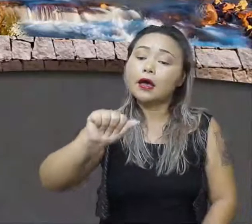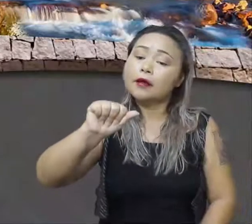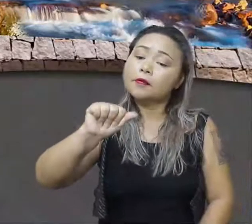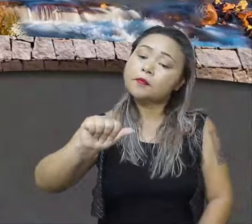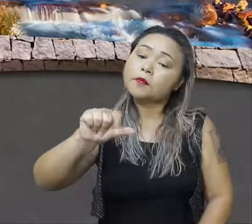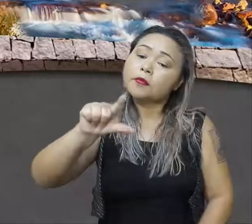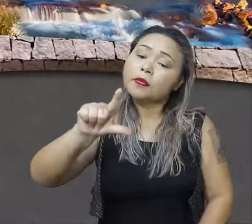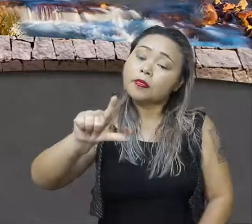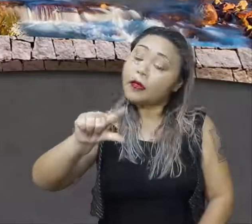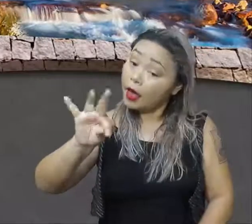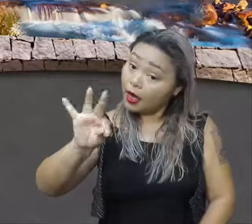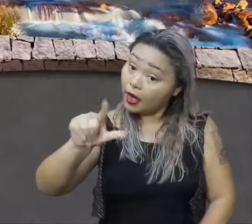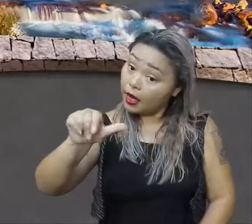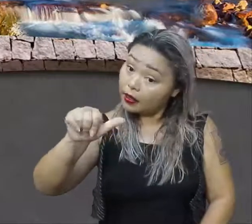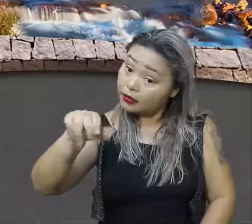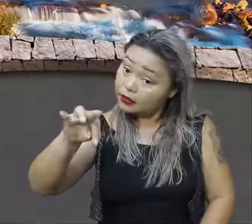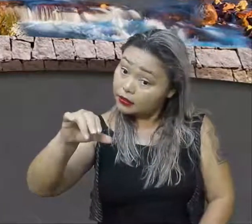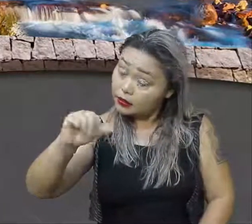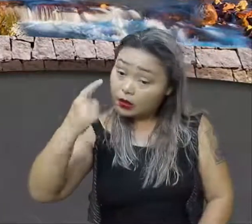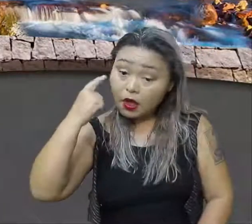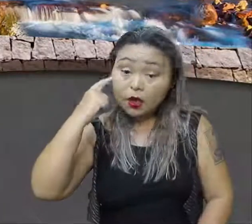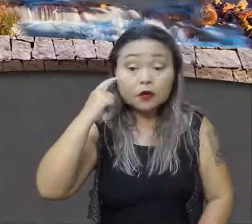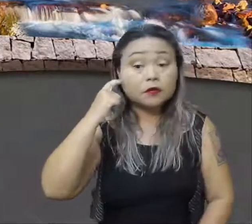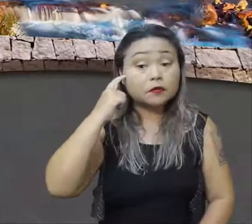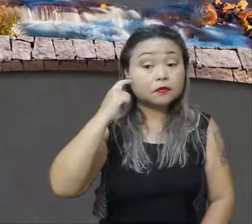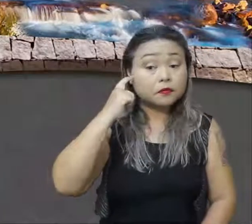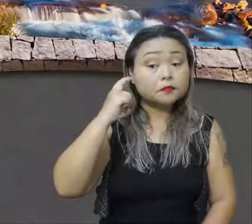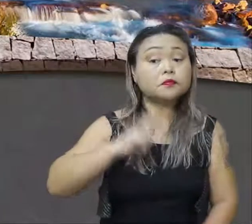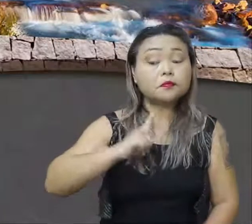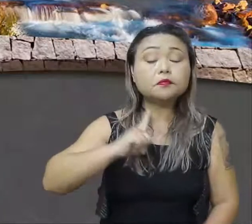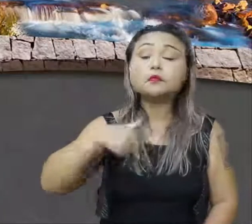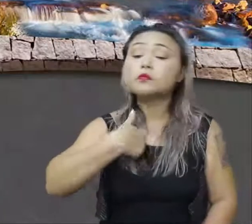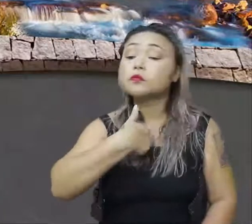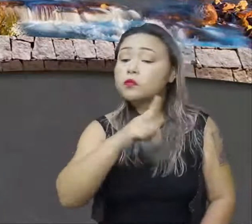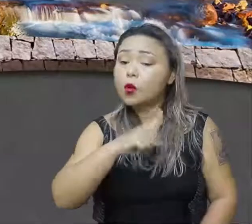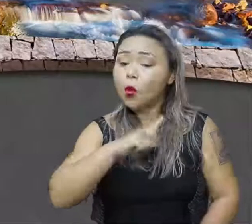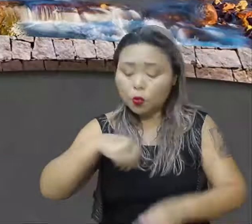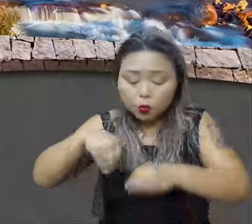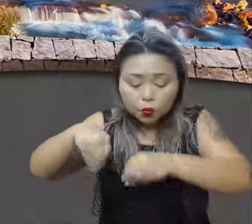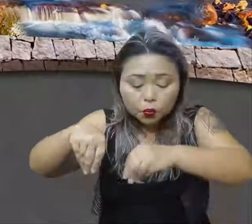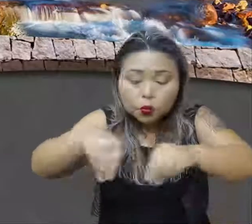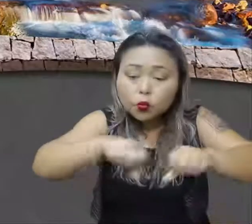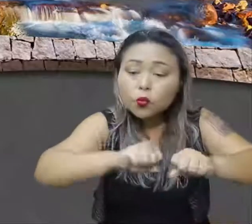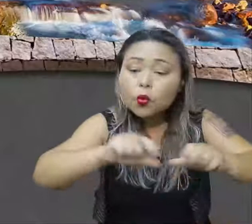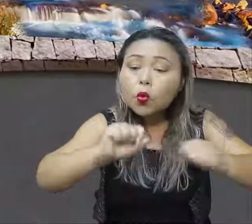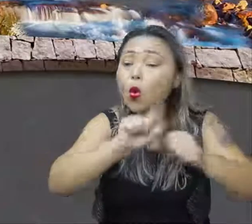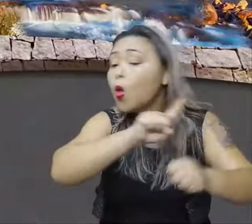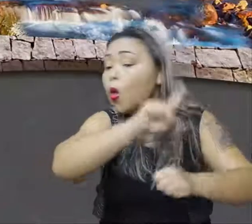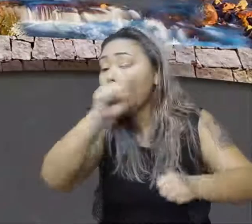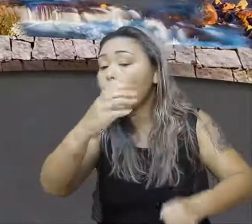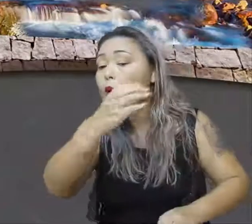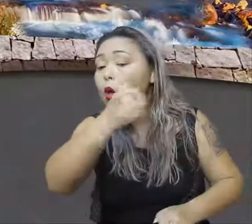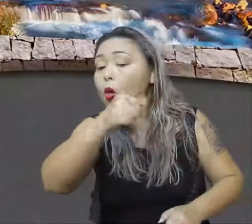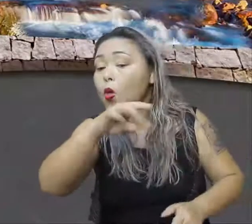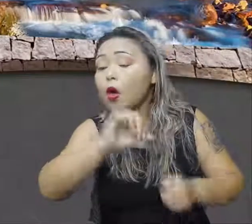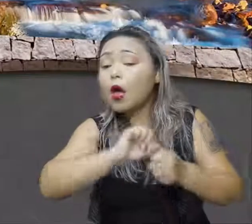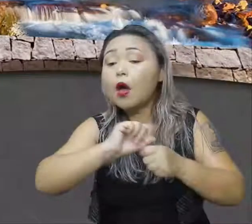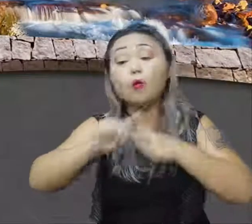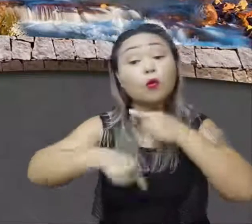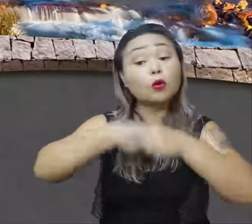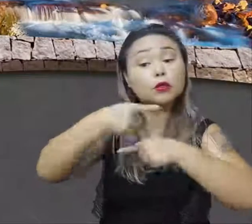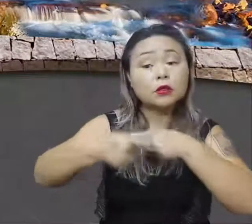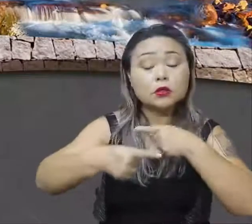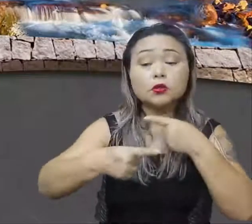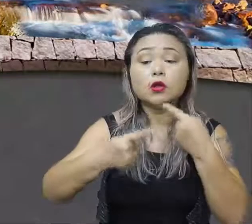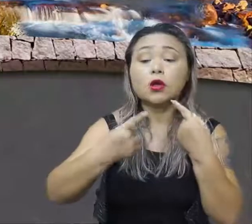sendo utilizado de forma incorreta, como nós temos lá na Caatinga, o processo de desertificação,